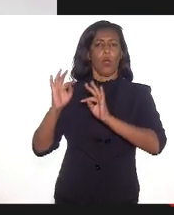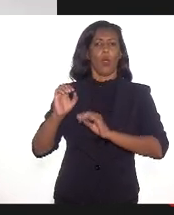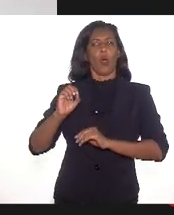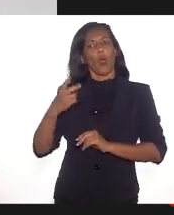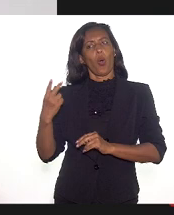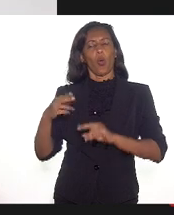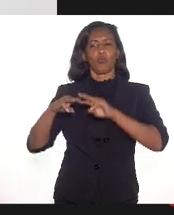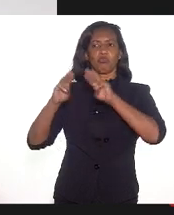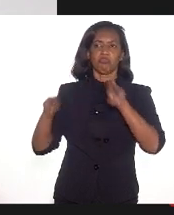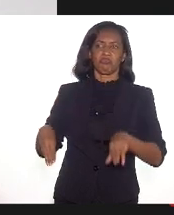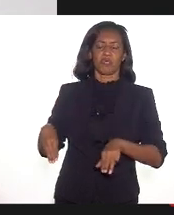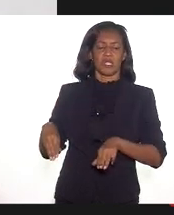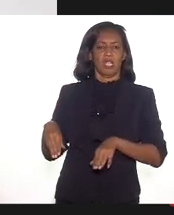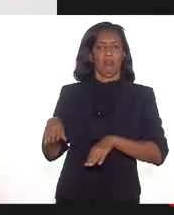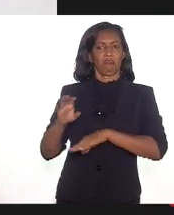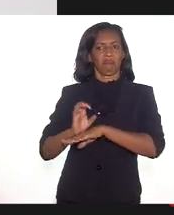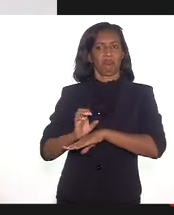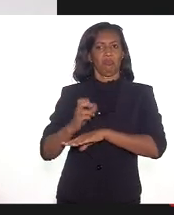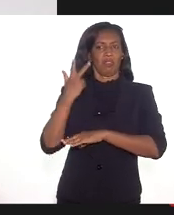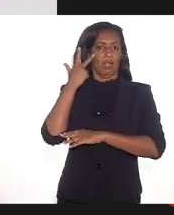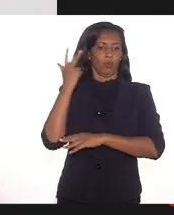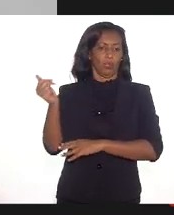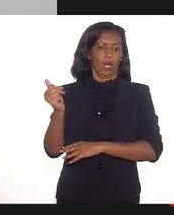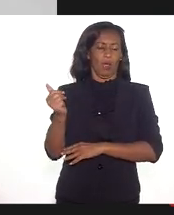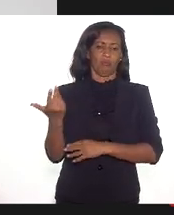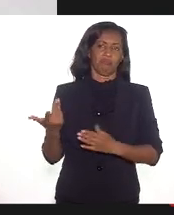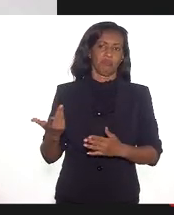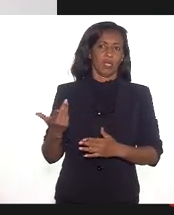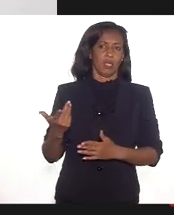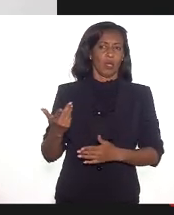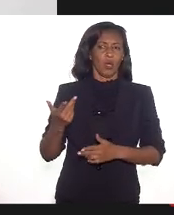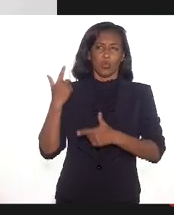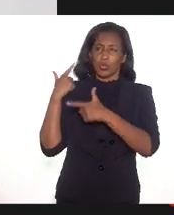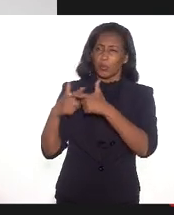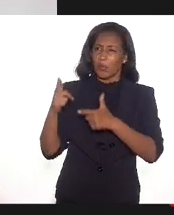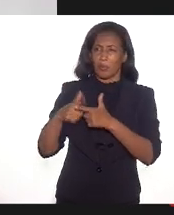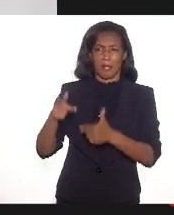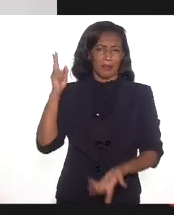natural, enfim, independente da tipologia, os problemas são os mesmos.